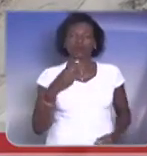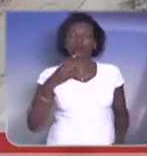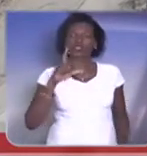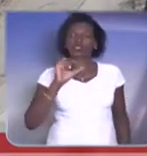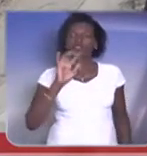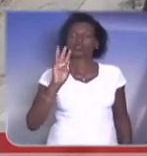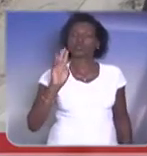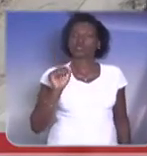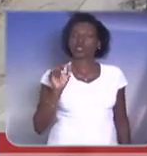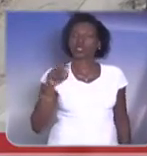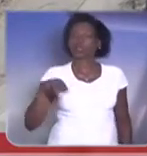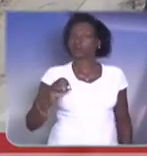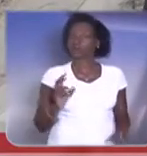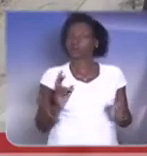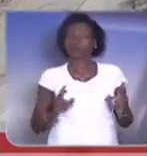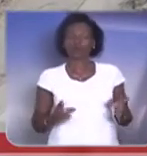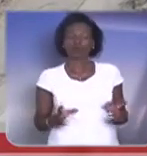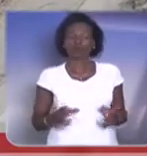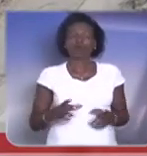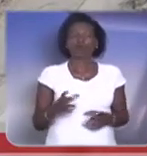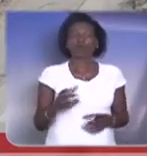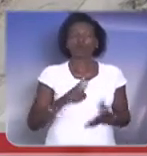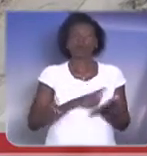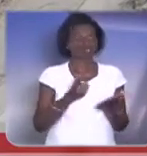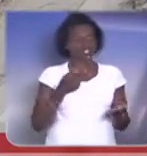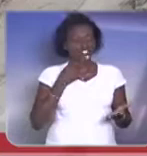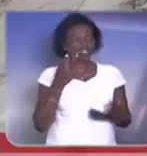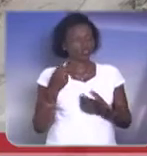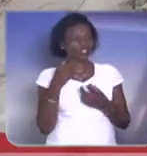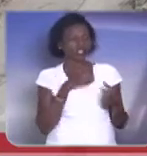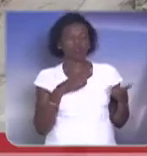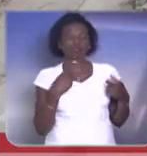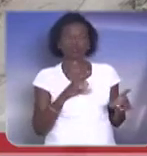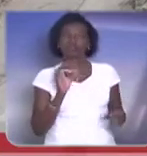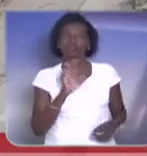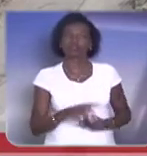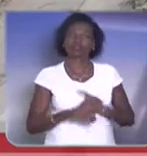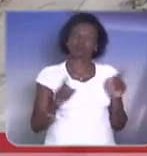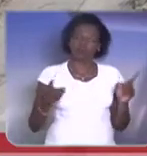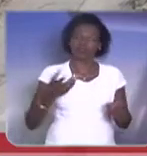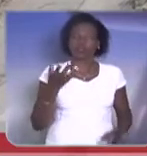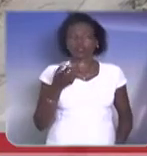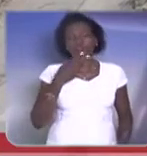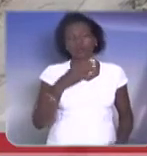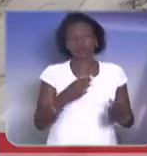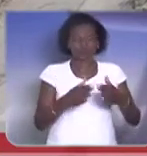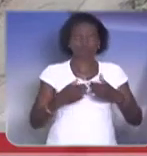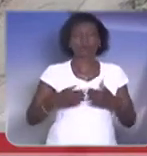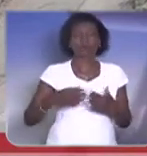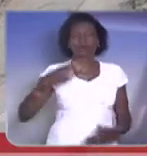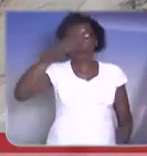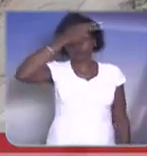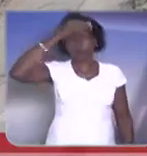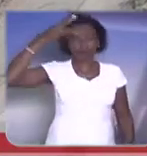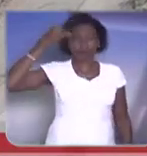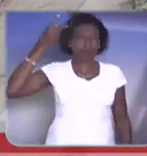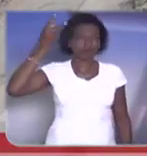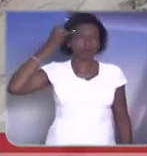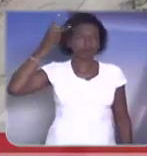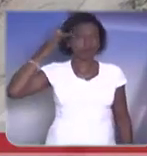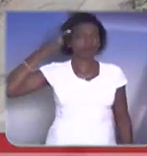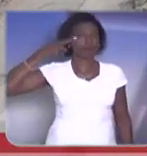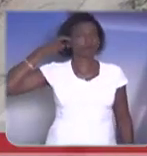jornal só quer falar mal. Mas eu quero publicamente solicitar ao prefeito de São Paulo, João Doria, que atenda o nosso pedido,